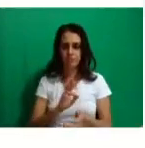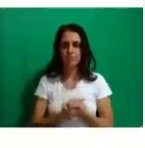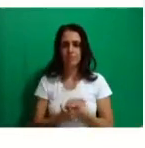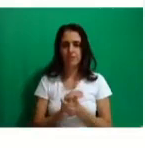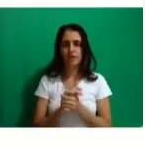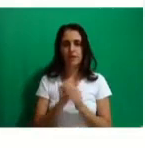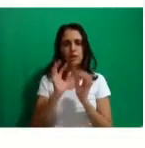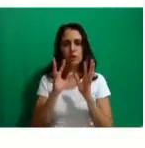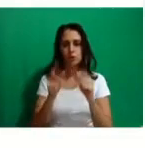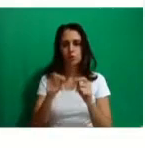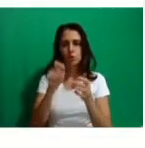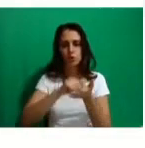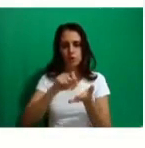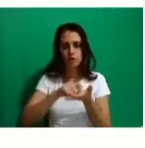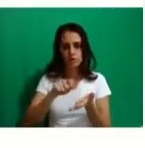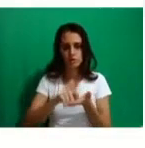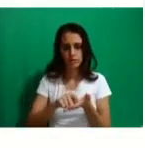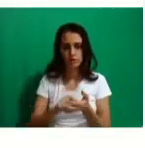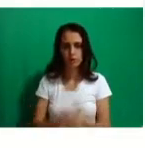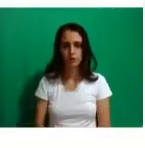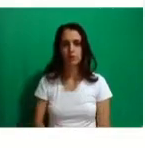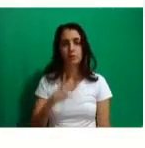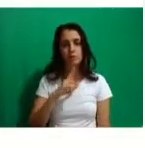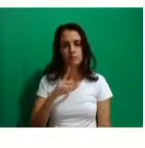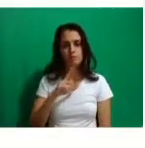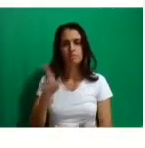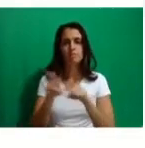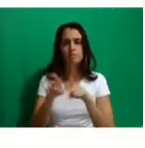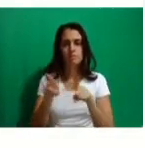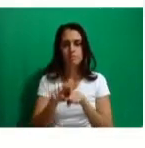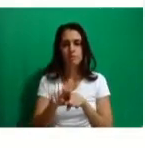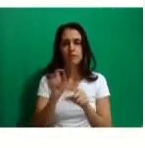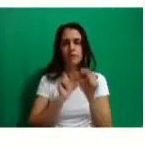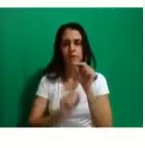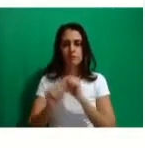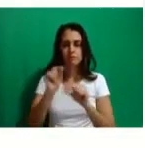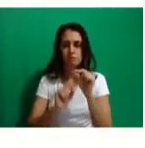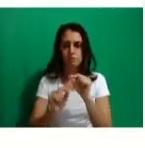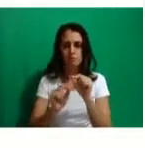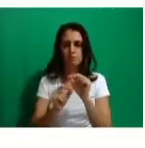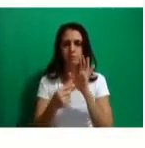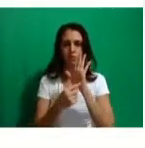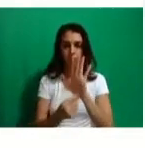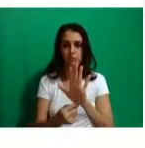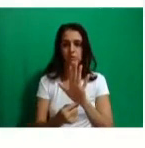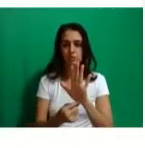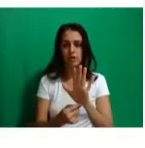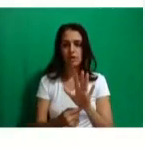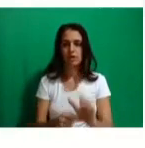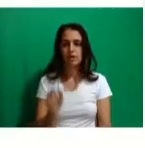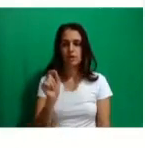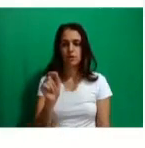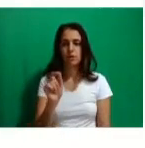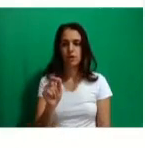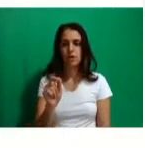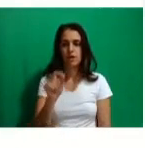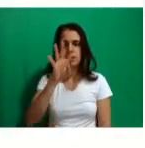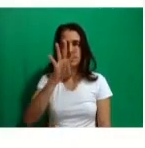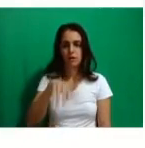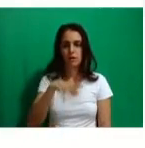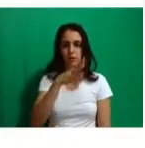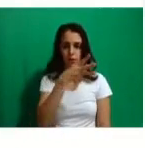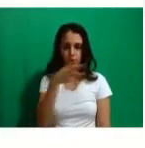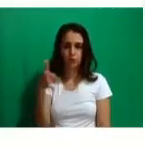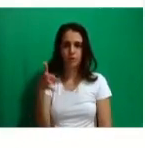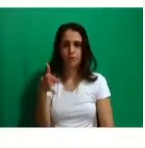lá. Vocês vão encontrar também nessa sala, né? Daqui a eu vou mostrar para vocês, nessa sala do Moodle de